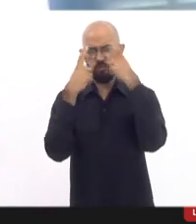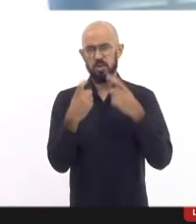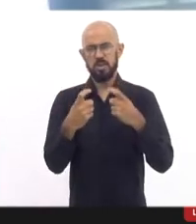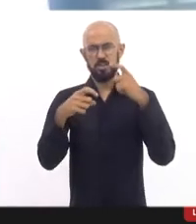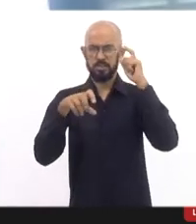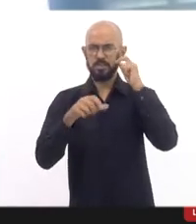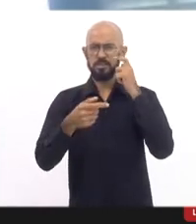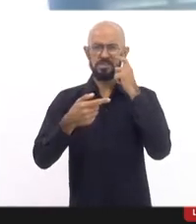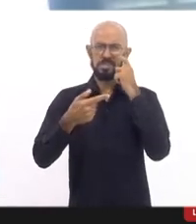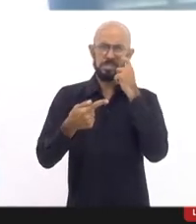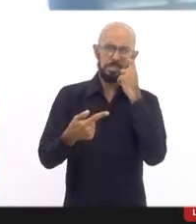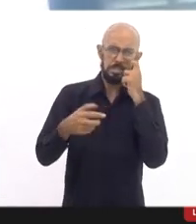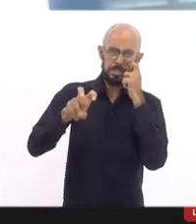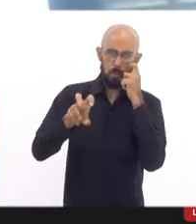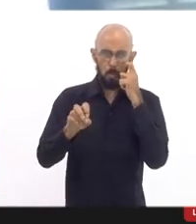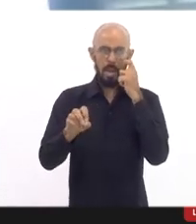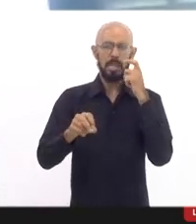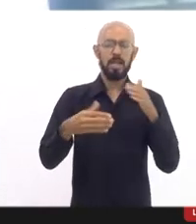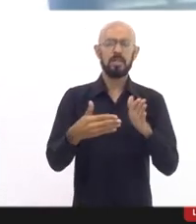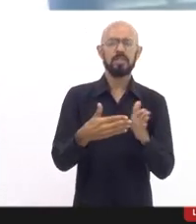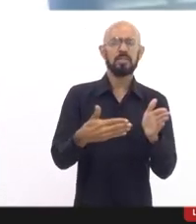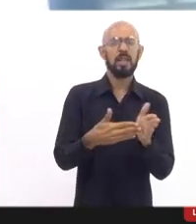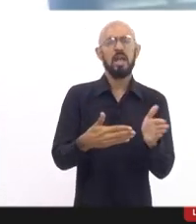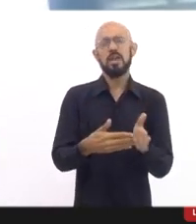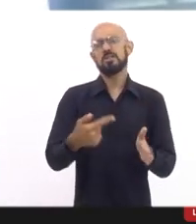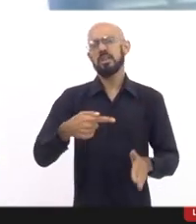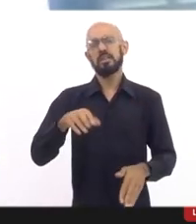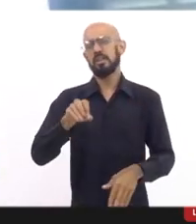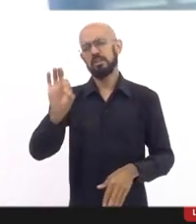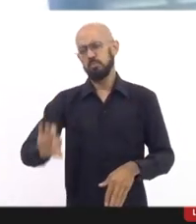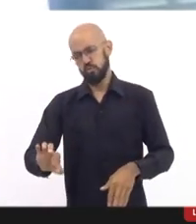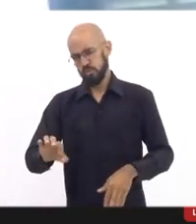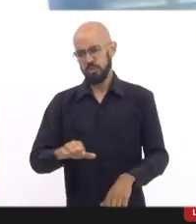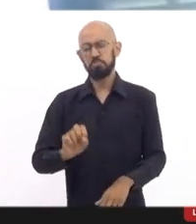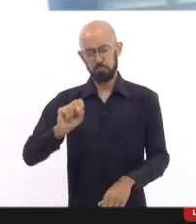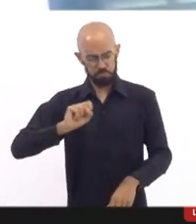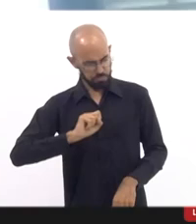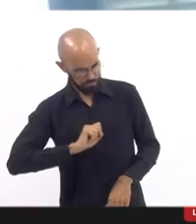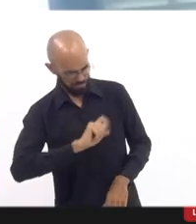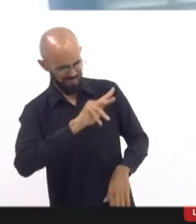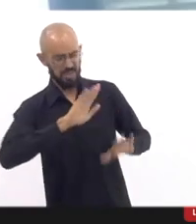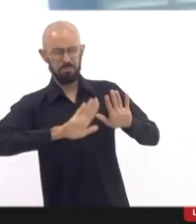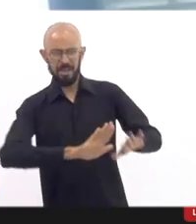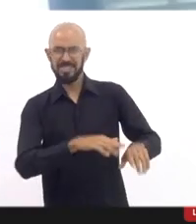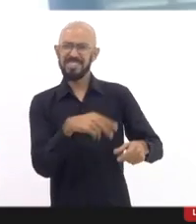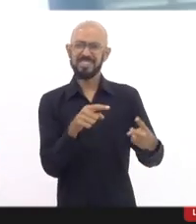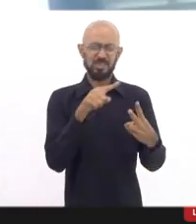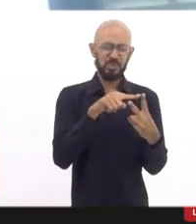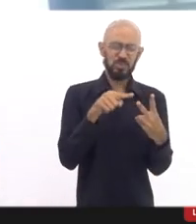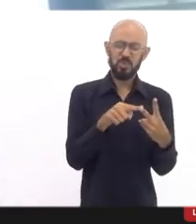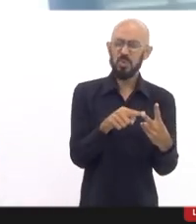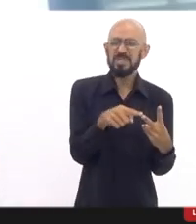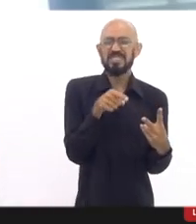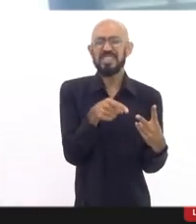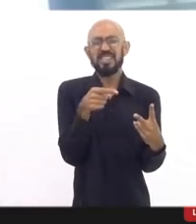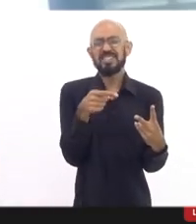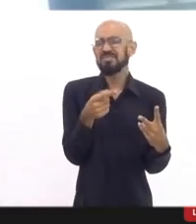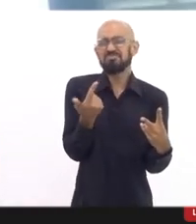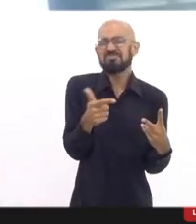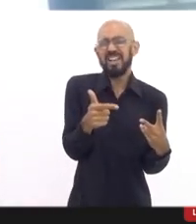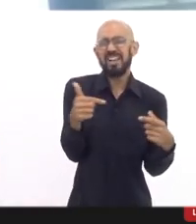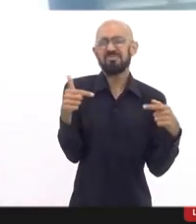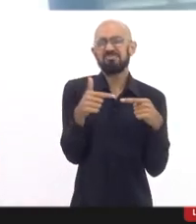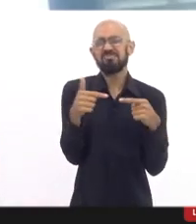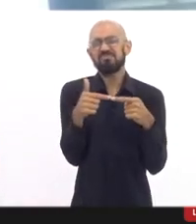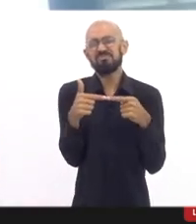Tá bom. Mas esses dois casos fogem das leis dos procedimentos policiais e das câmeras. Ambos